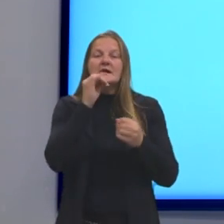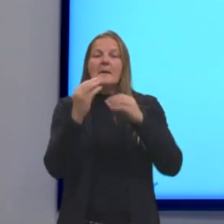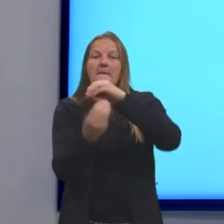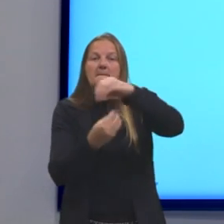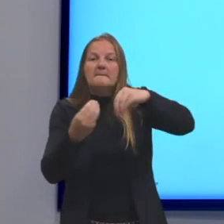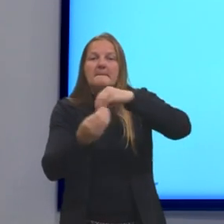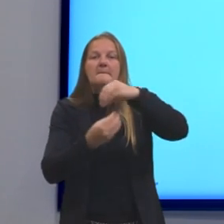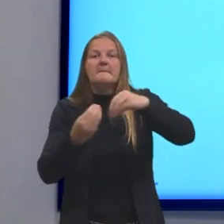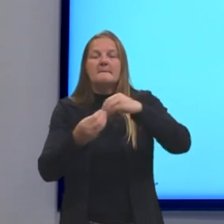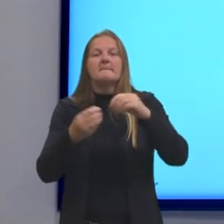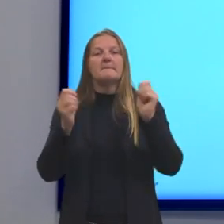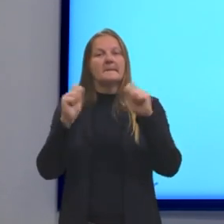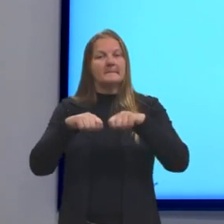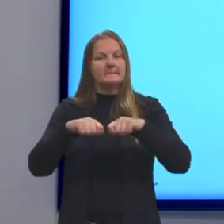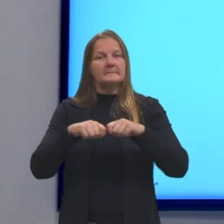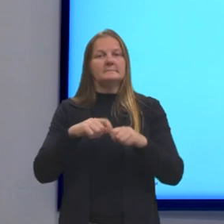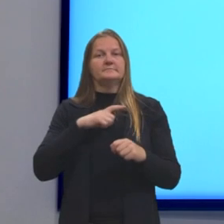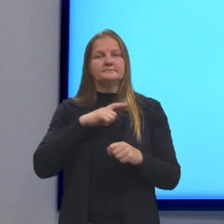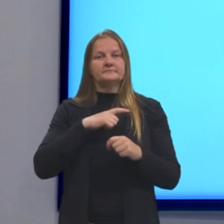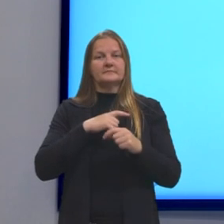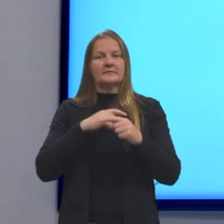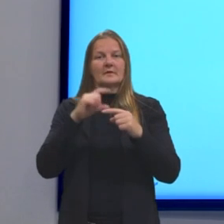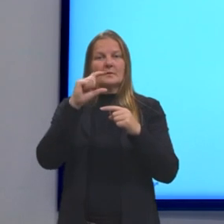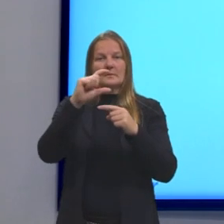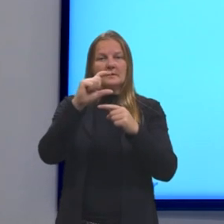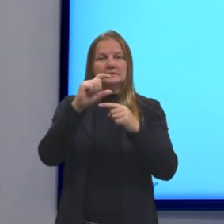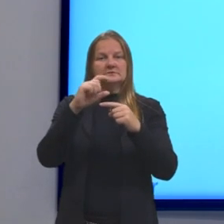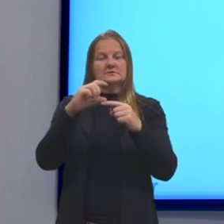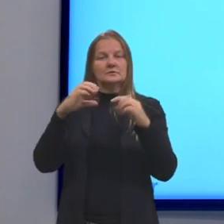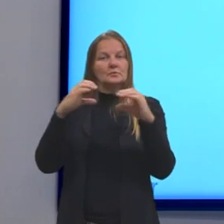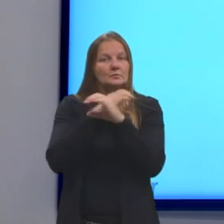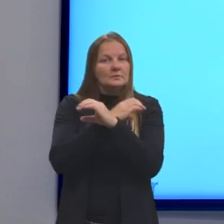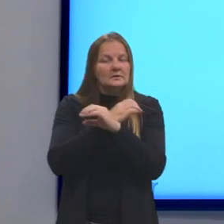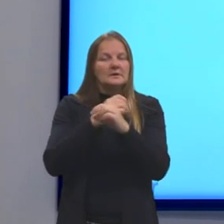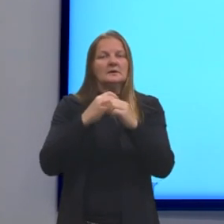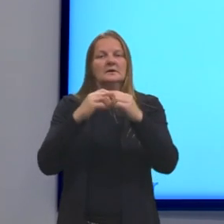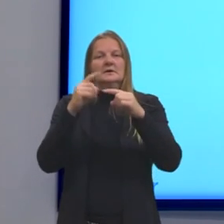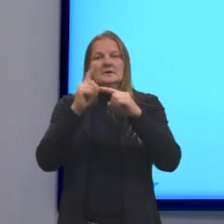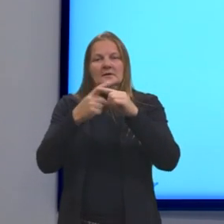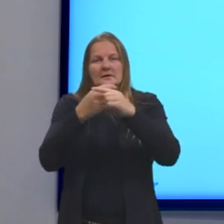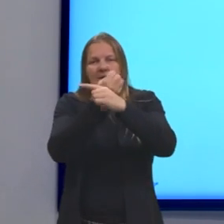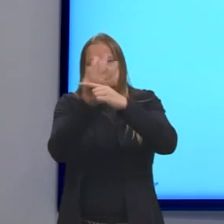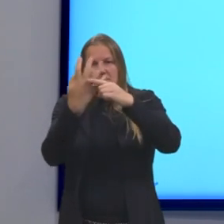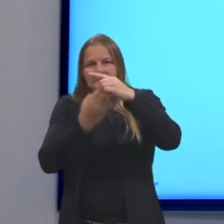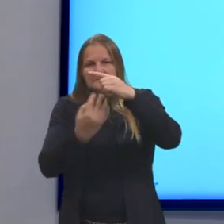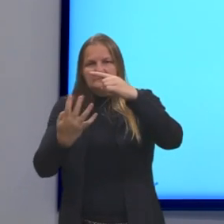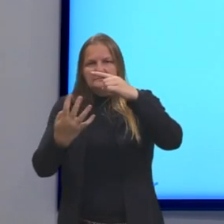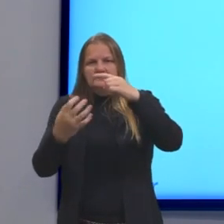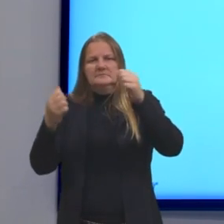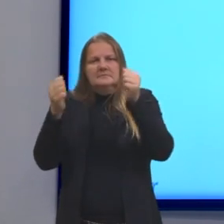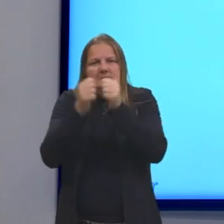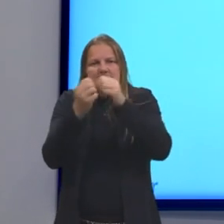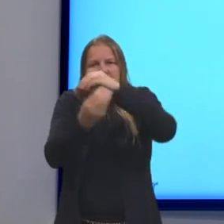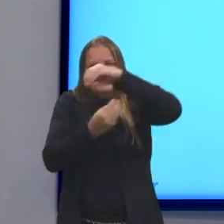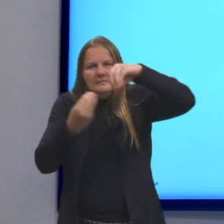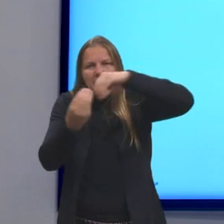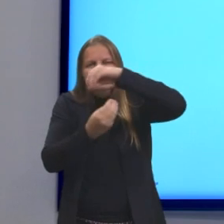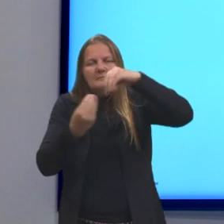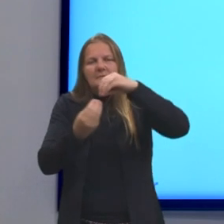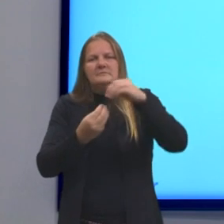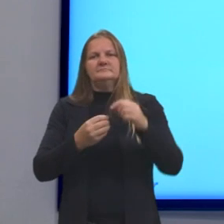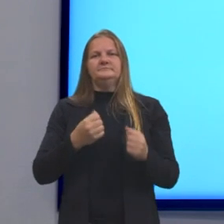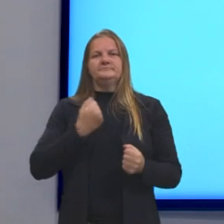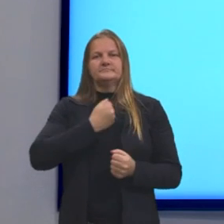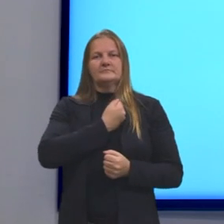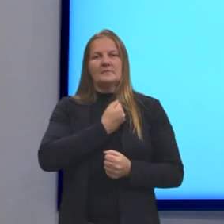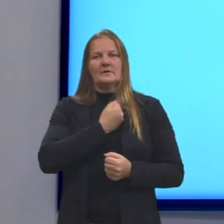mista, ela é constituída por uma parte inteira e também uma parte fracionária, representada, então, por